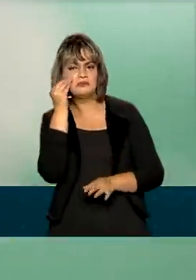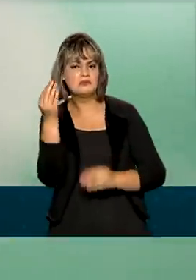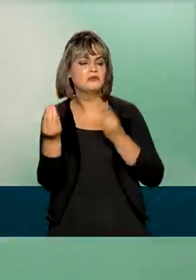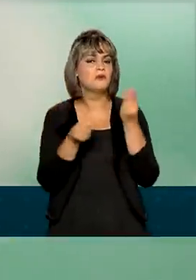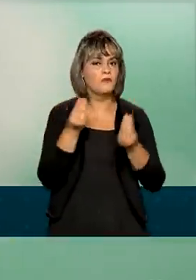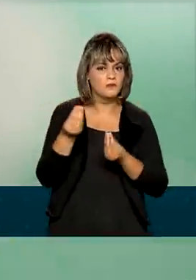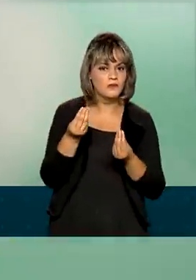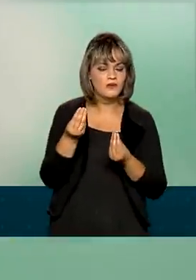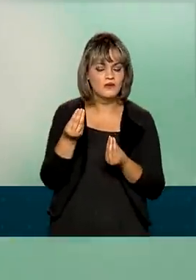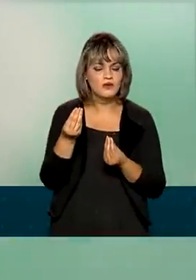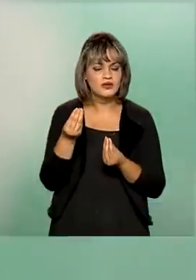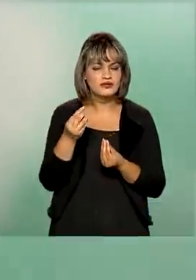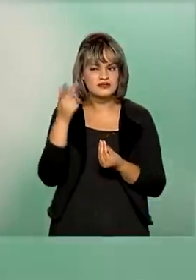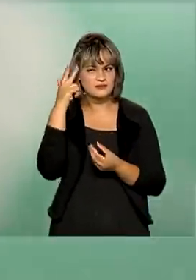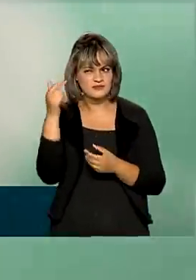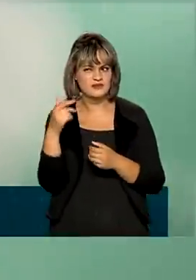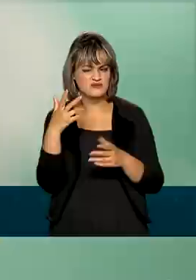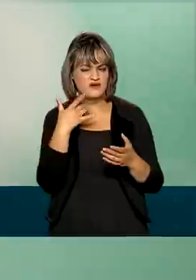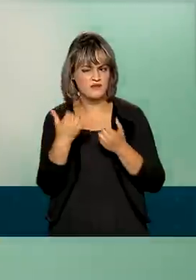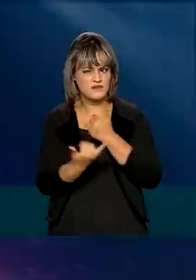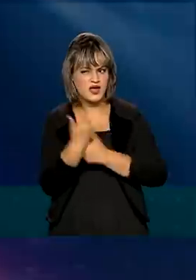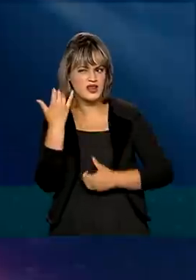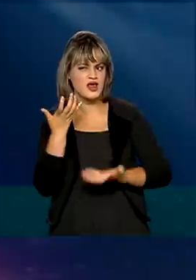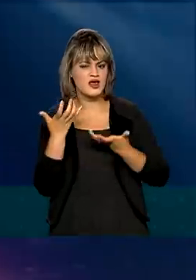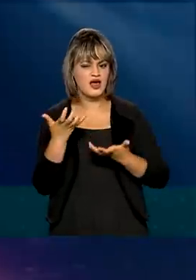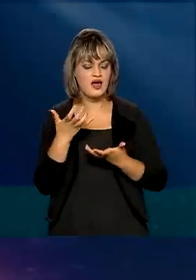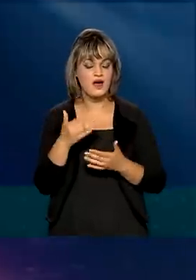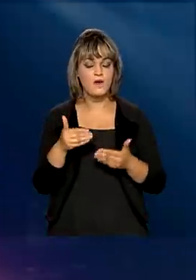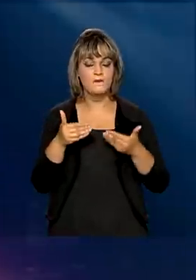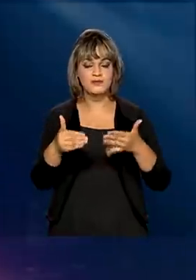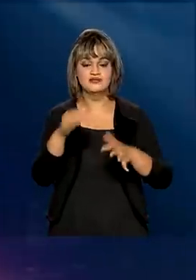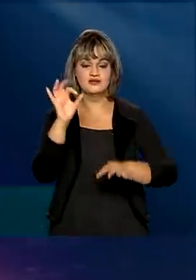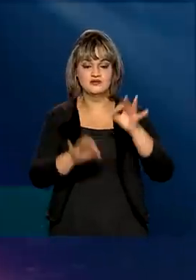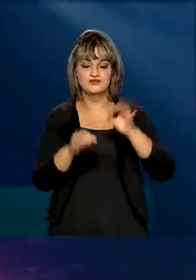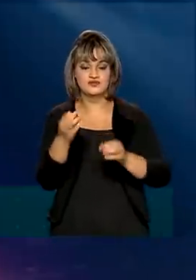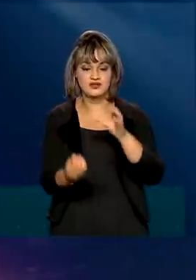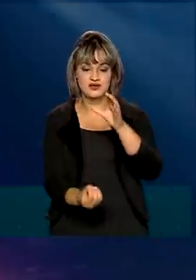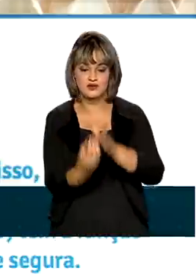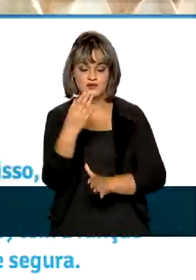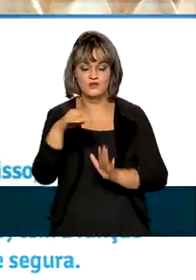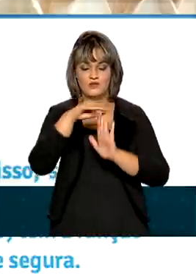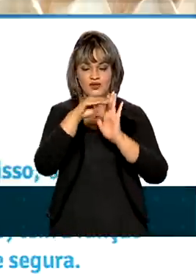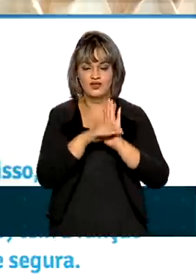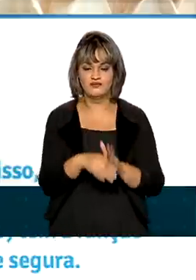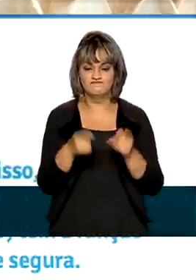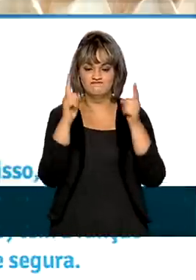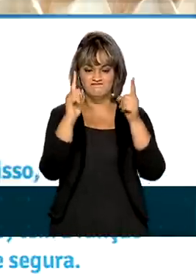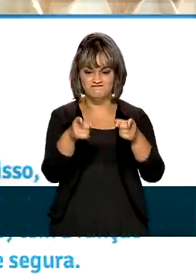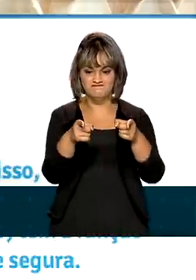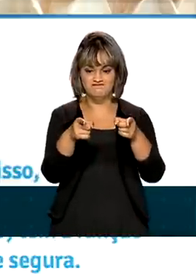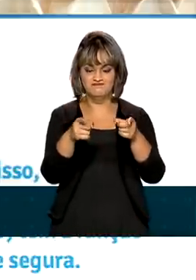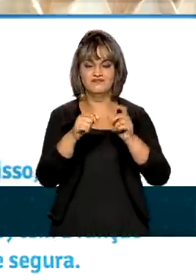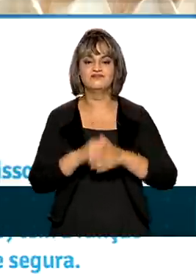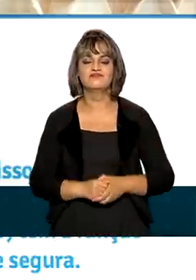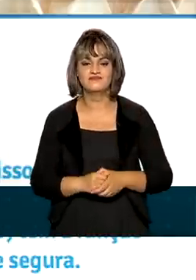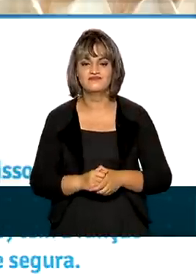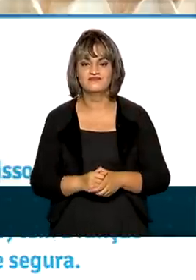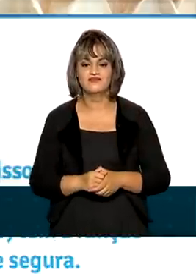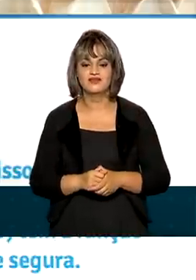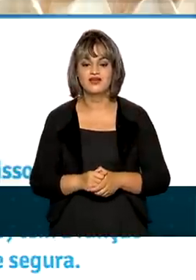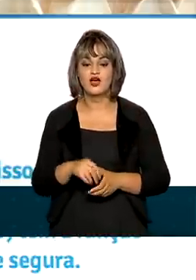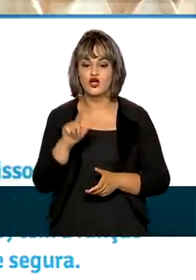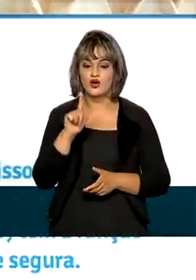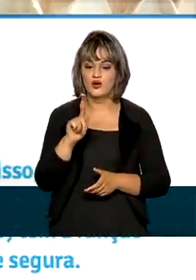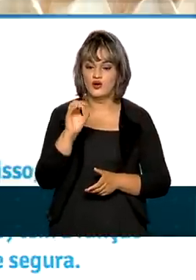de golpes com a intenção de roubar dados, o Ministério da Justiça lançou um guia que está disponível na plataforma